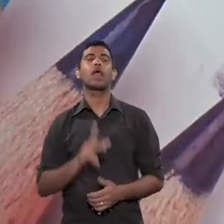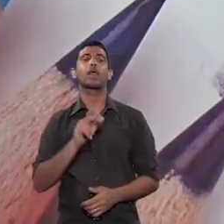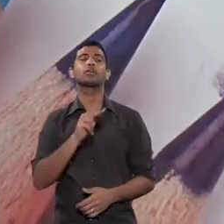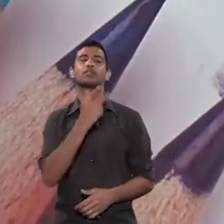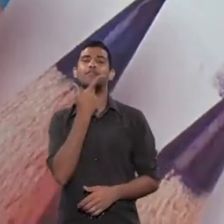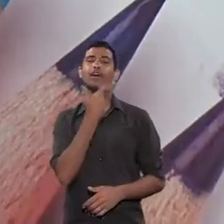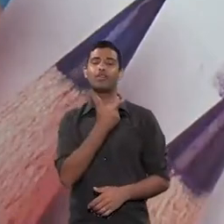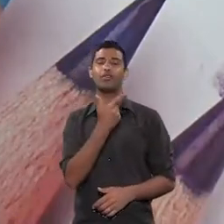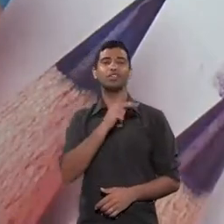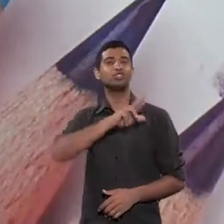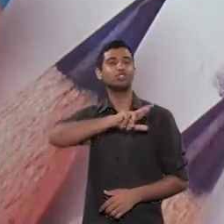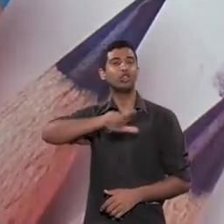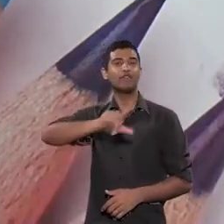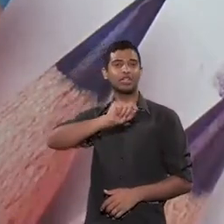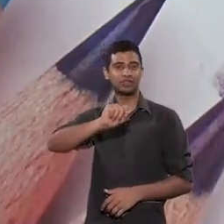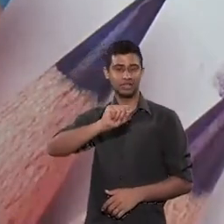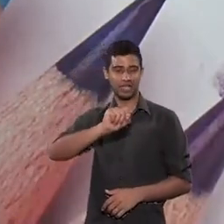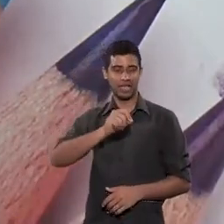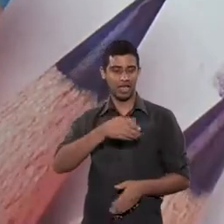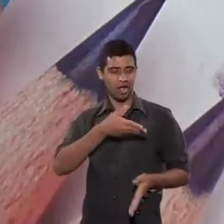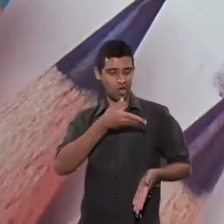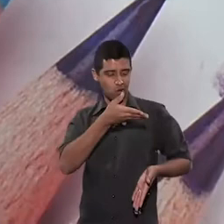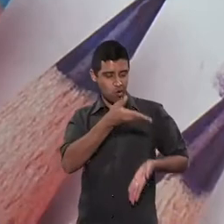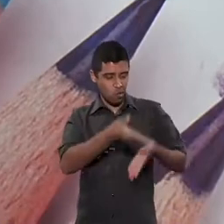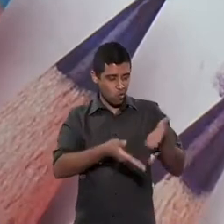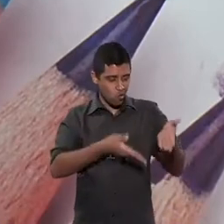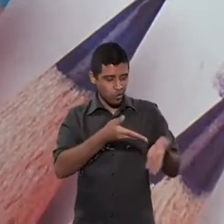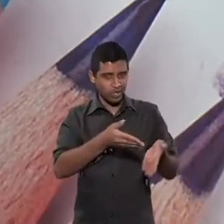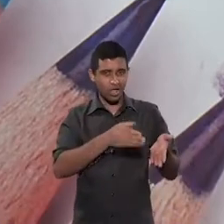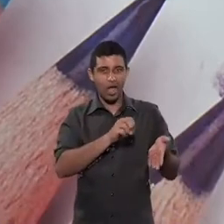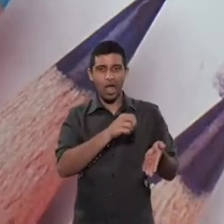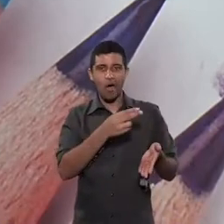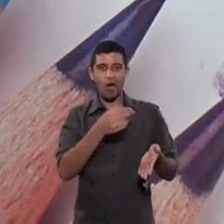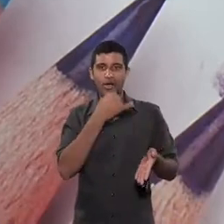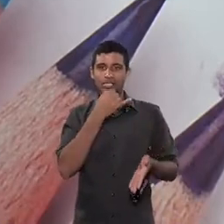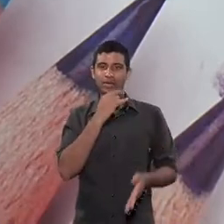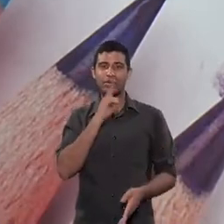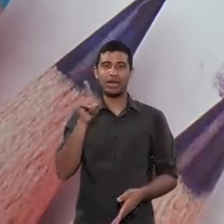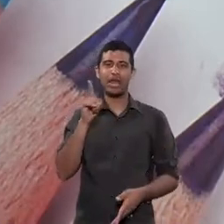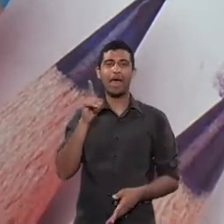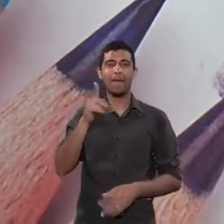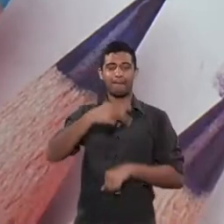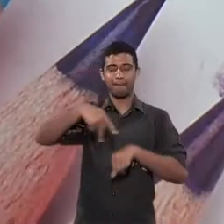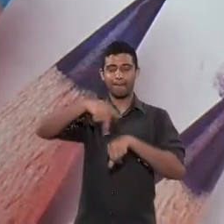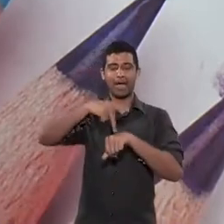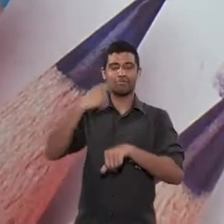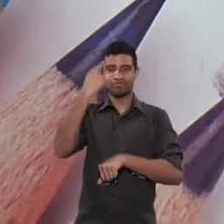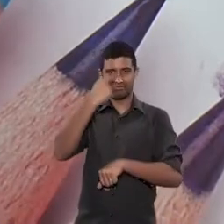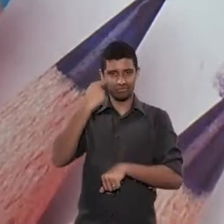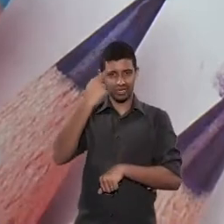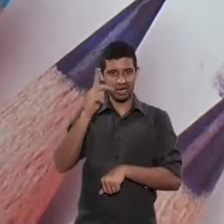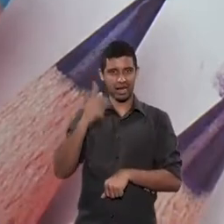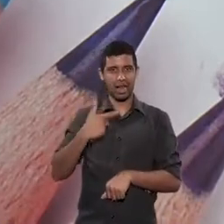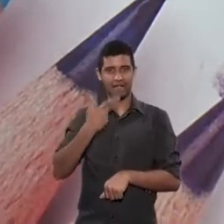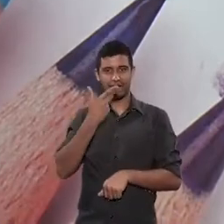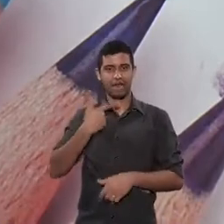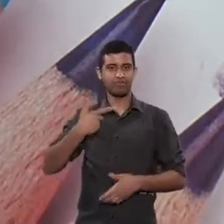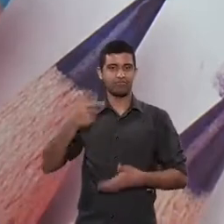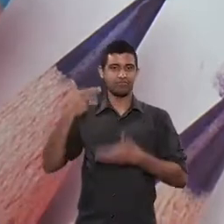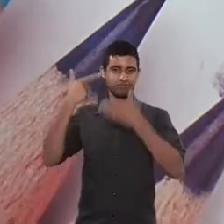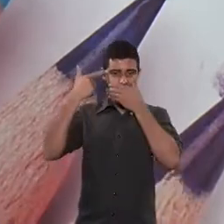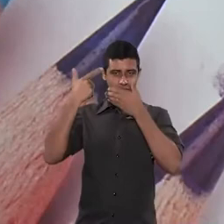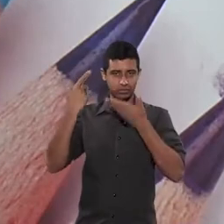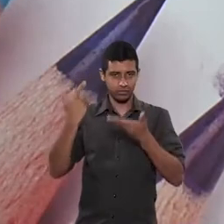falou, a diferença de cuidar e a diferença do que seria o sequestro que lá na Argentina chamam, sequestro. Exato.